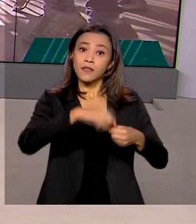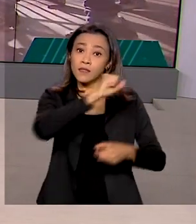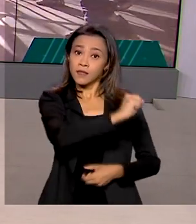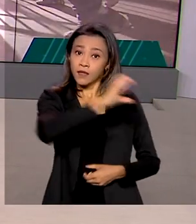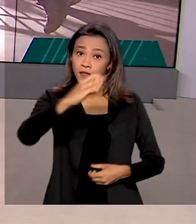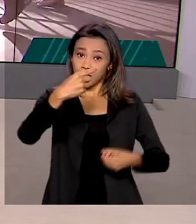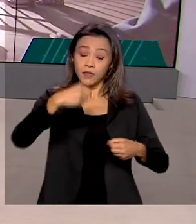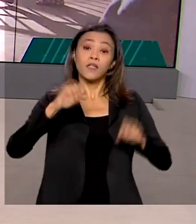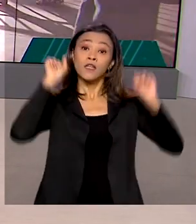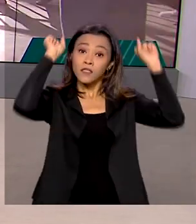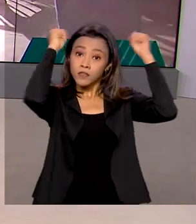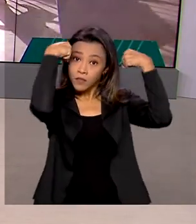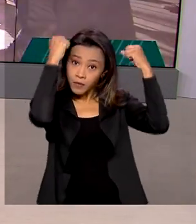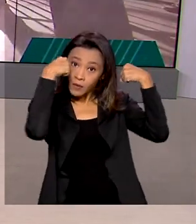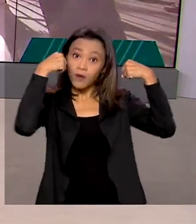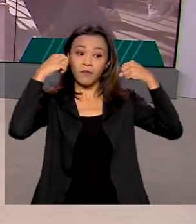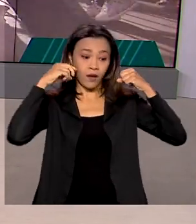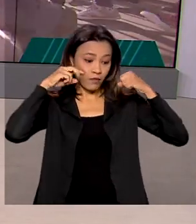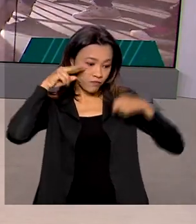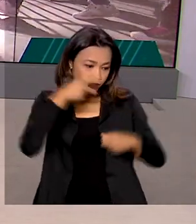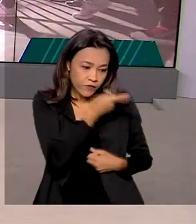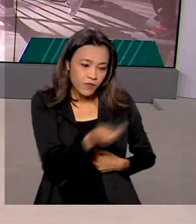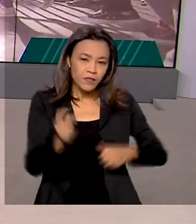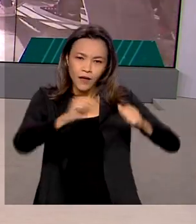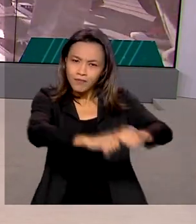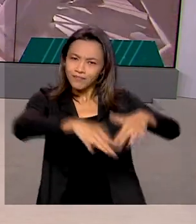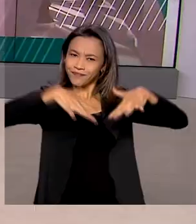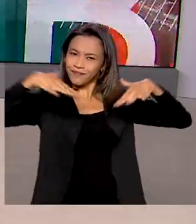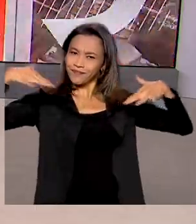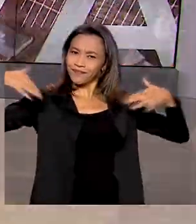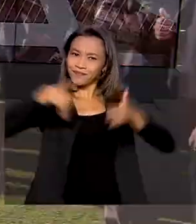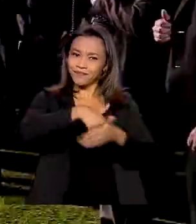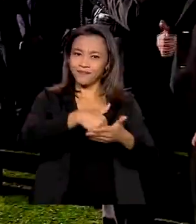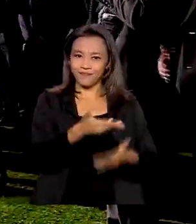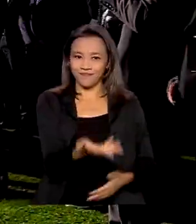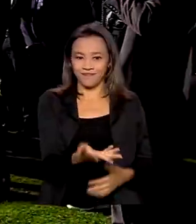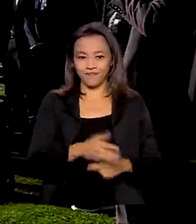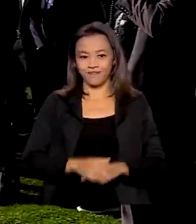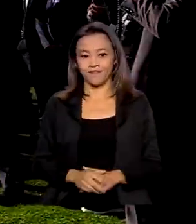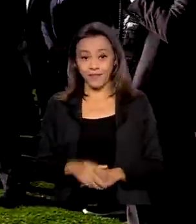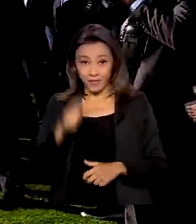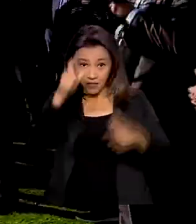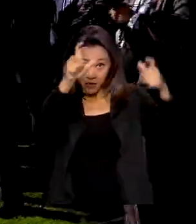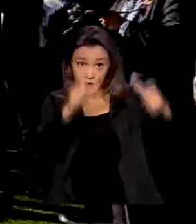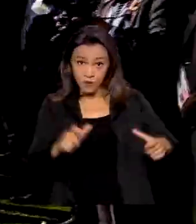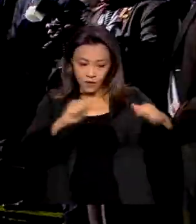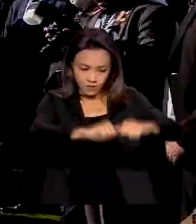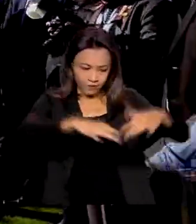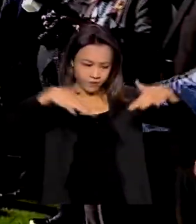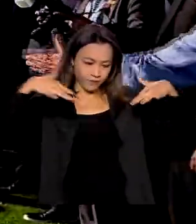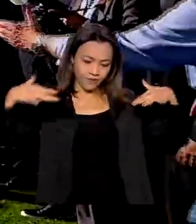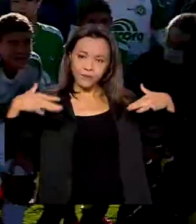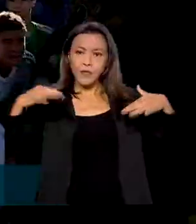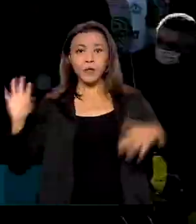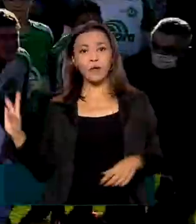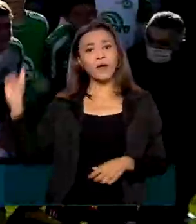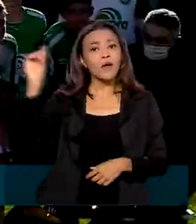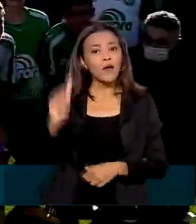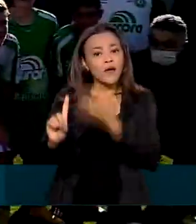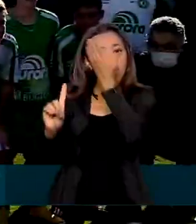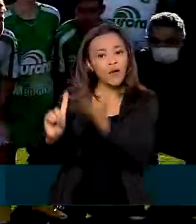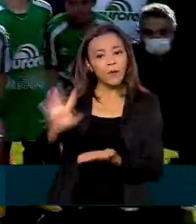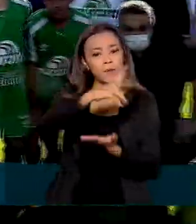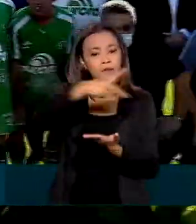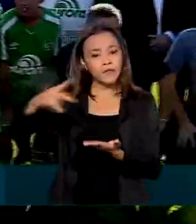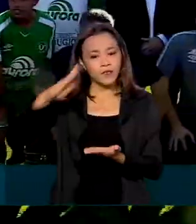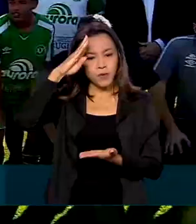visitar as obras de melhoria da Arena Condá, estádio da Chapecoense. Na Arena Condá, o presidente Jair Bolsonaro visitou a